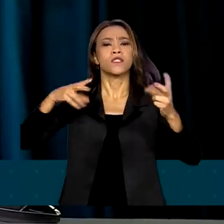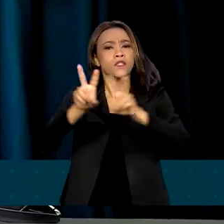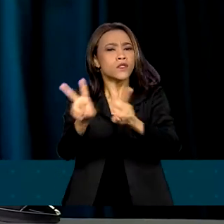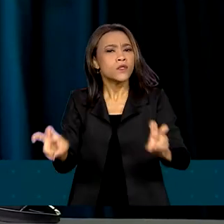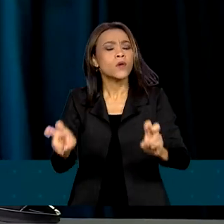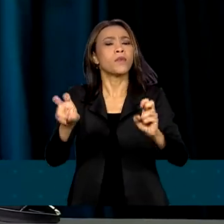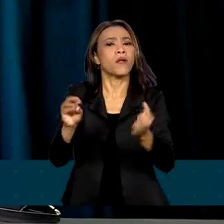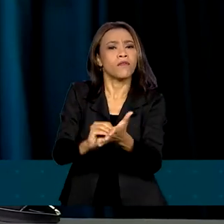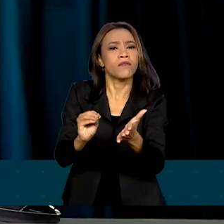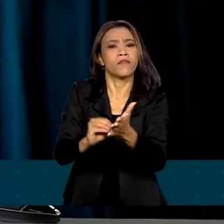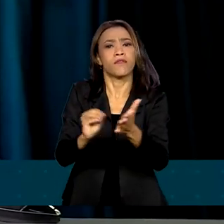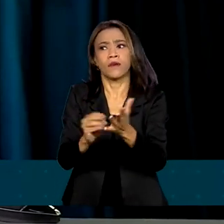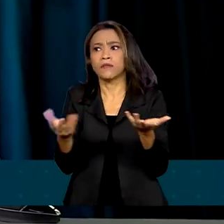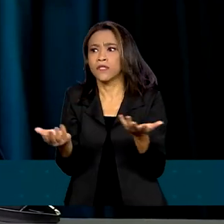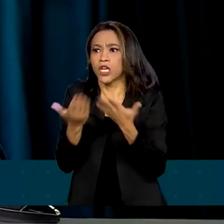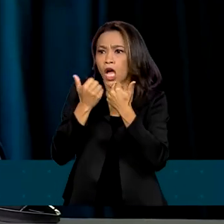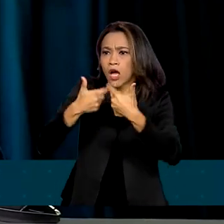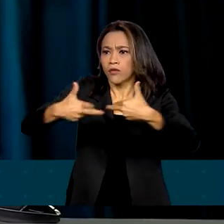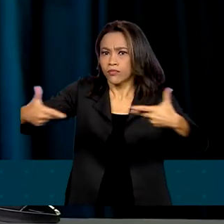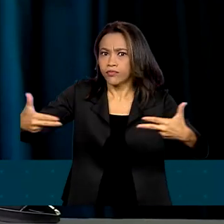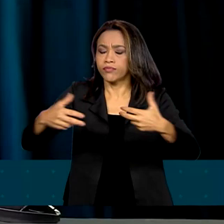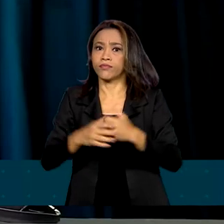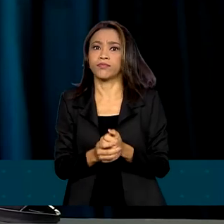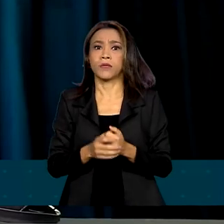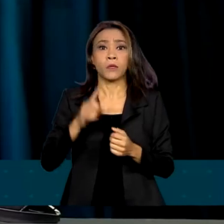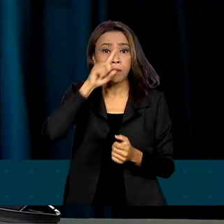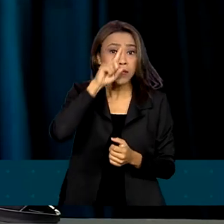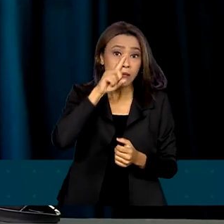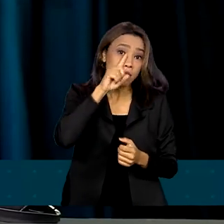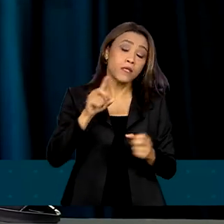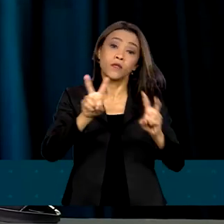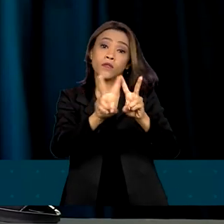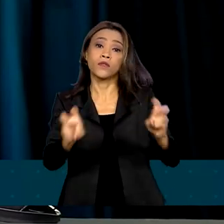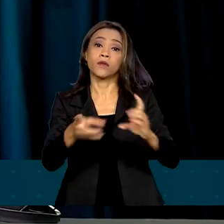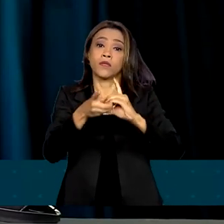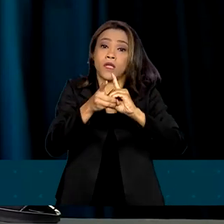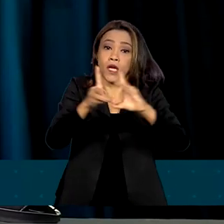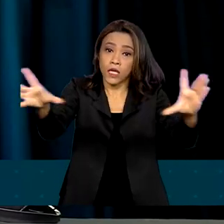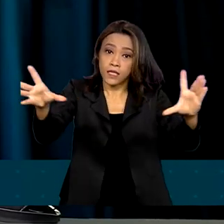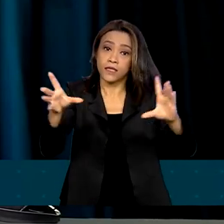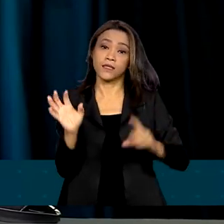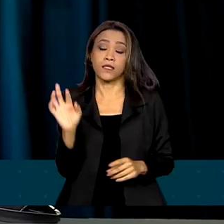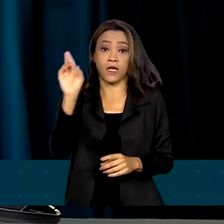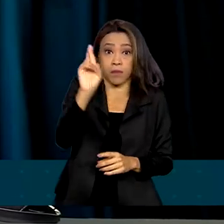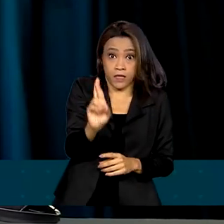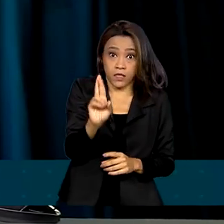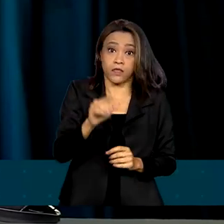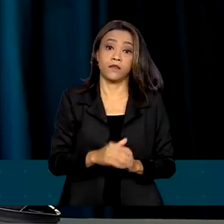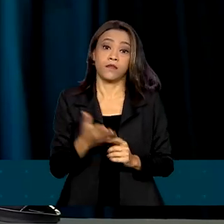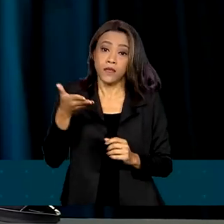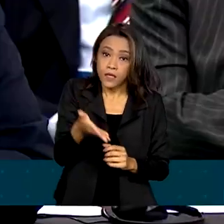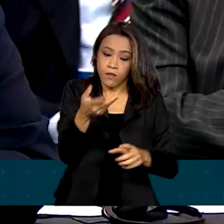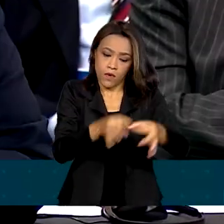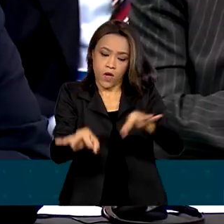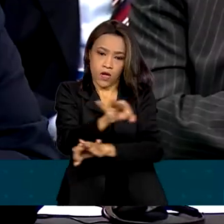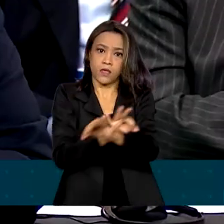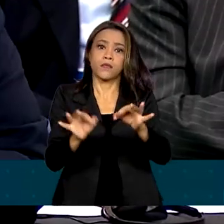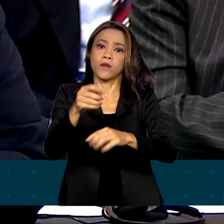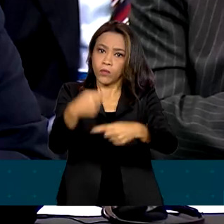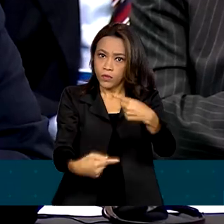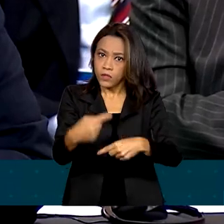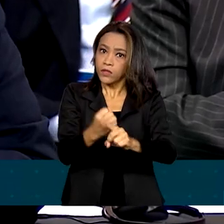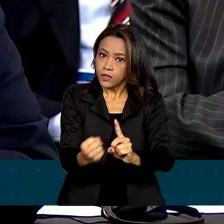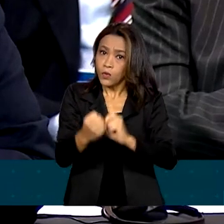alimentar e energética, ameaças à democracia representativa como forma de organização política e social.